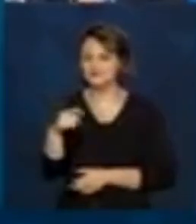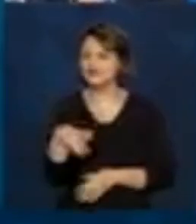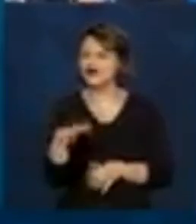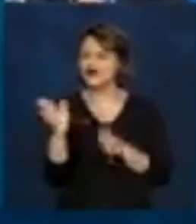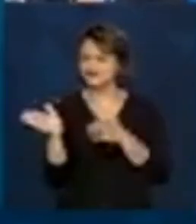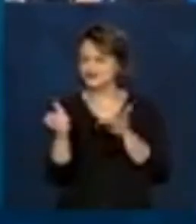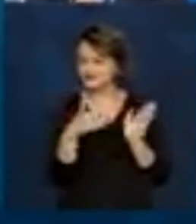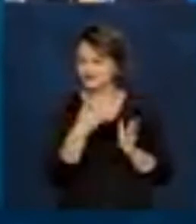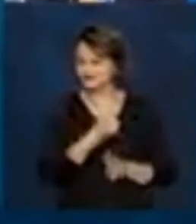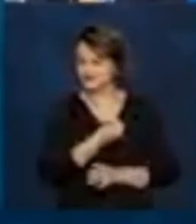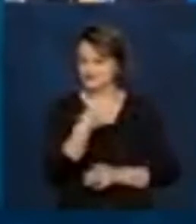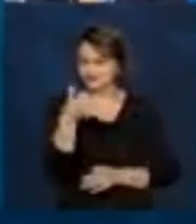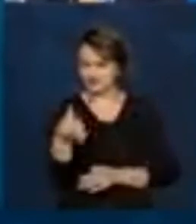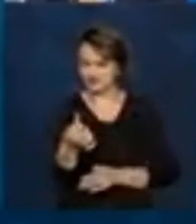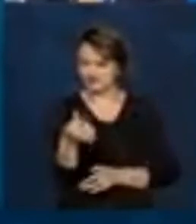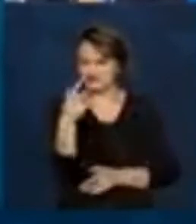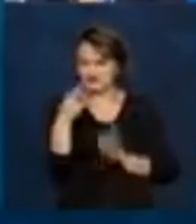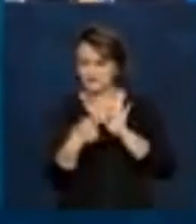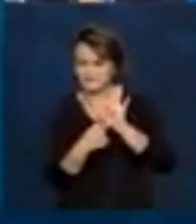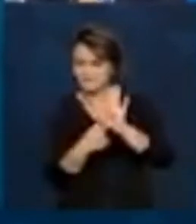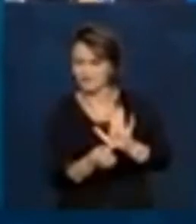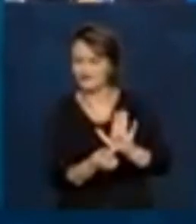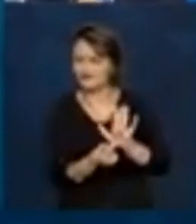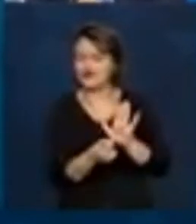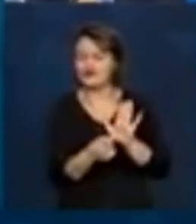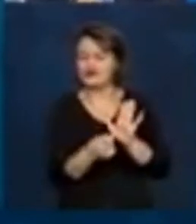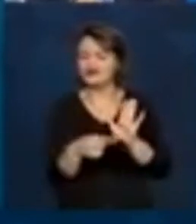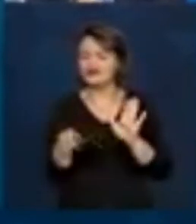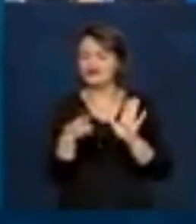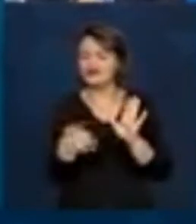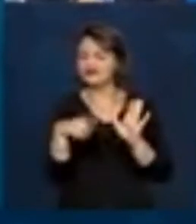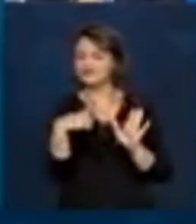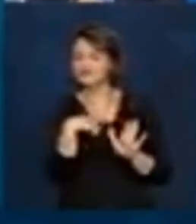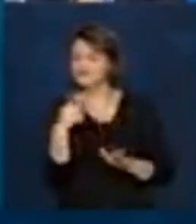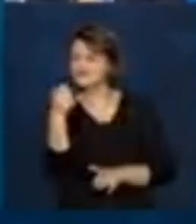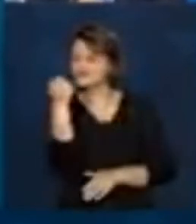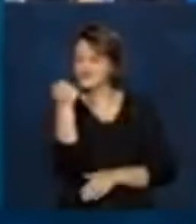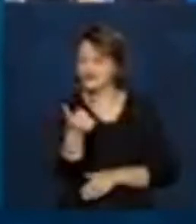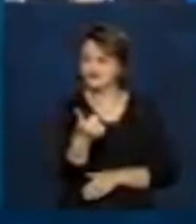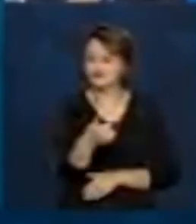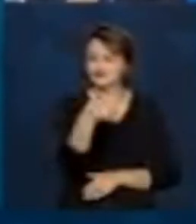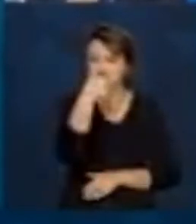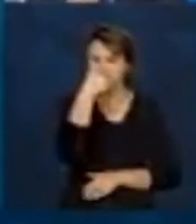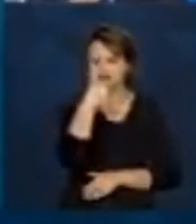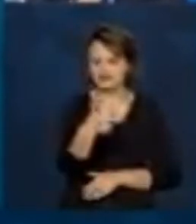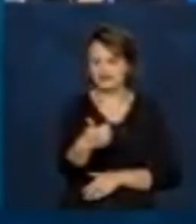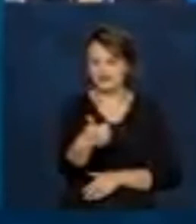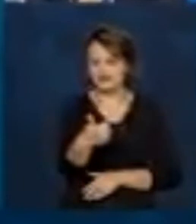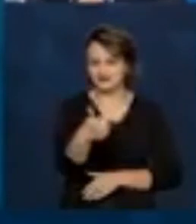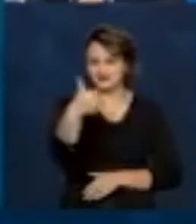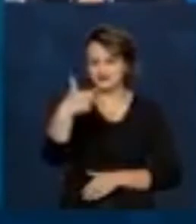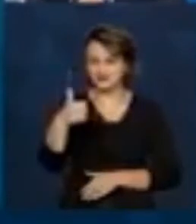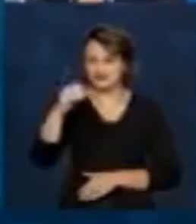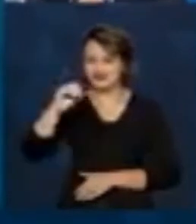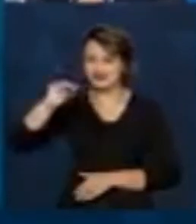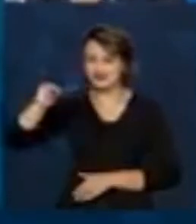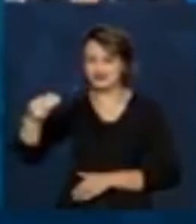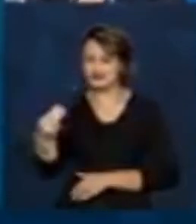um sumário para mostrar para vocês que nós tivemos quase 110 milhões